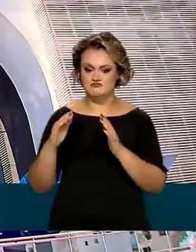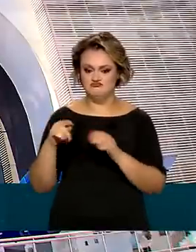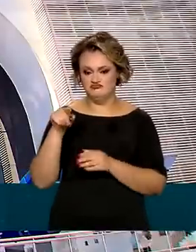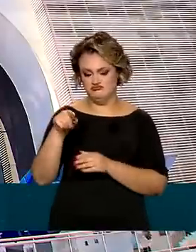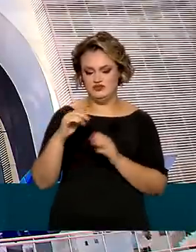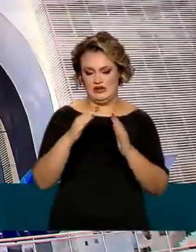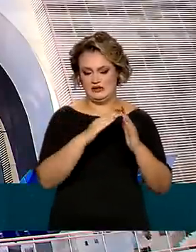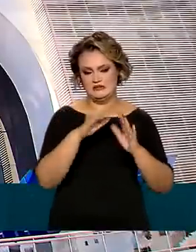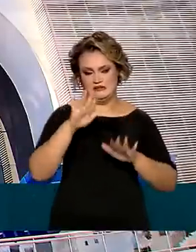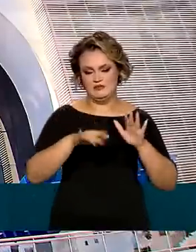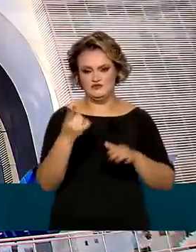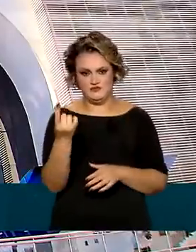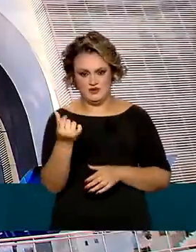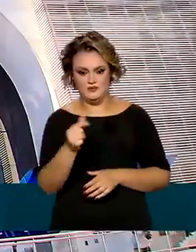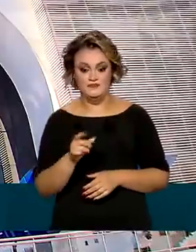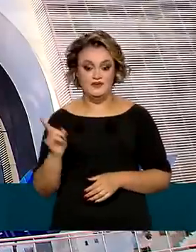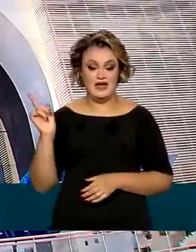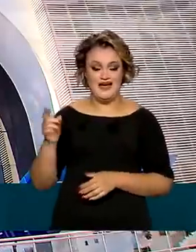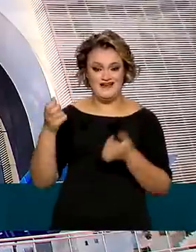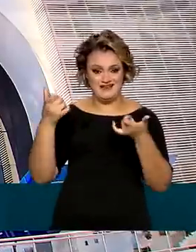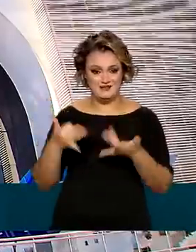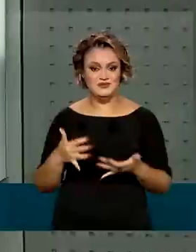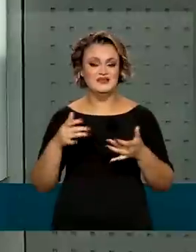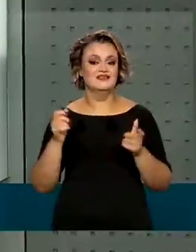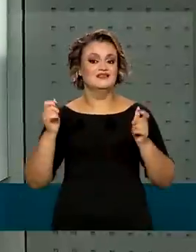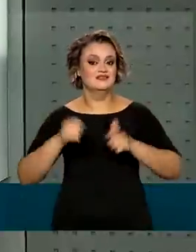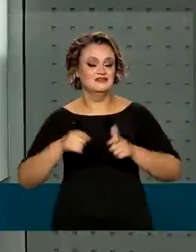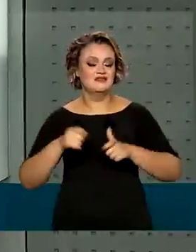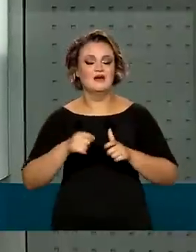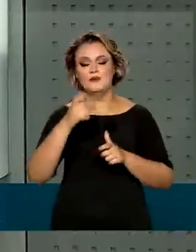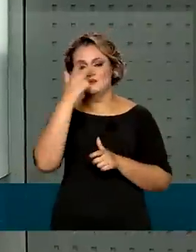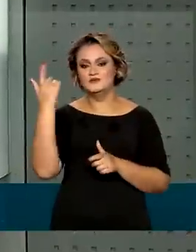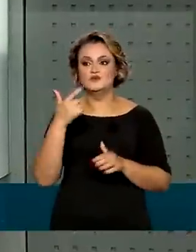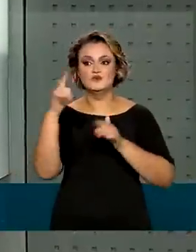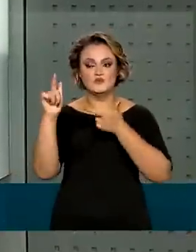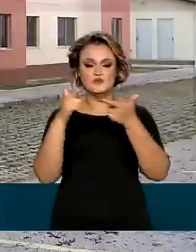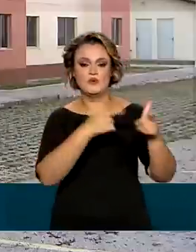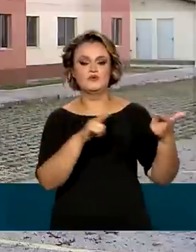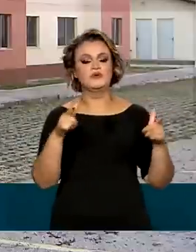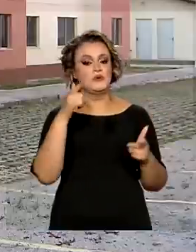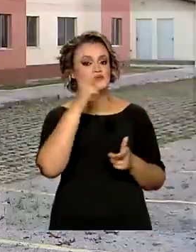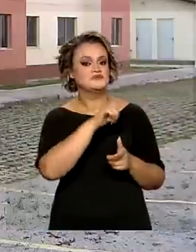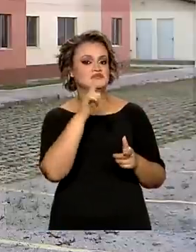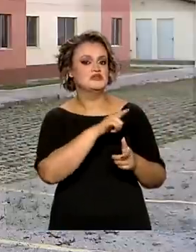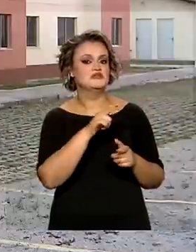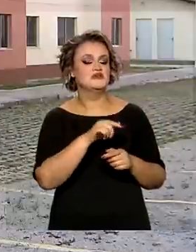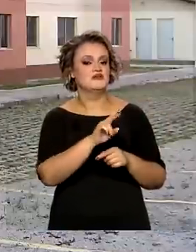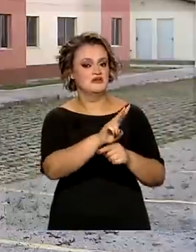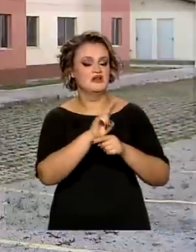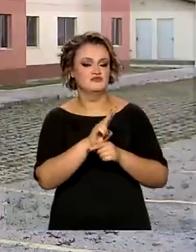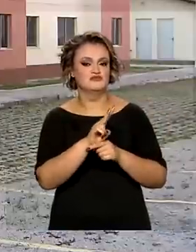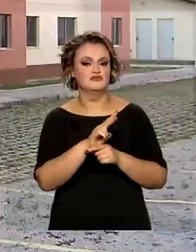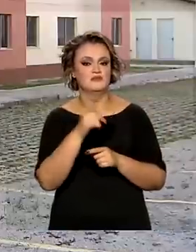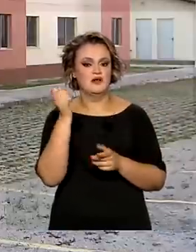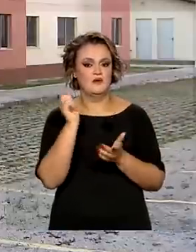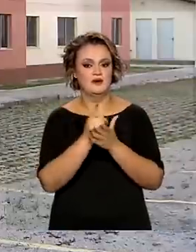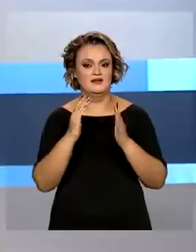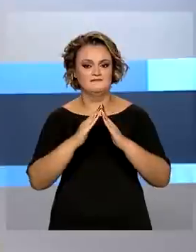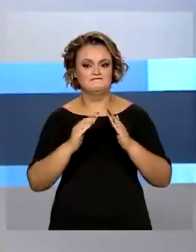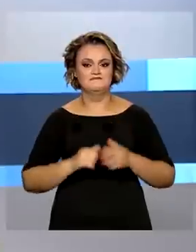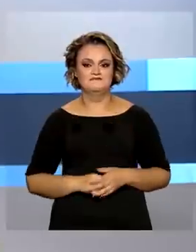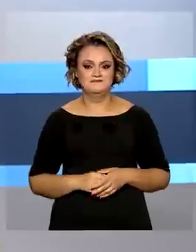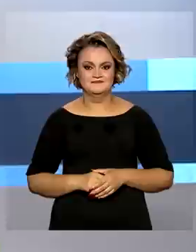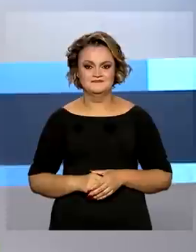Segundo a Caixa Econômica, a medida vai possibilitar que um número maior de pessoas tenha acesso ao crédito habitacional.